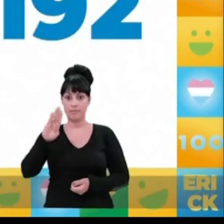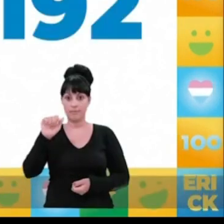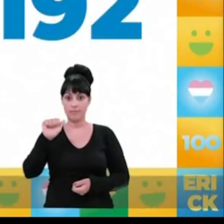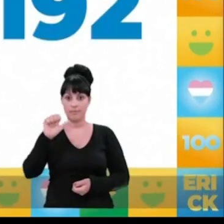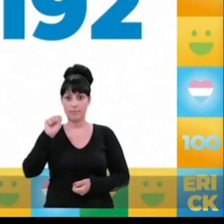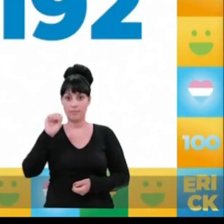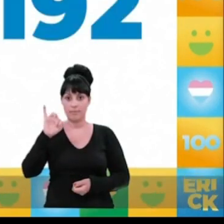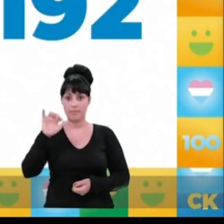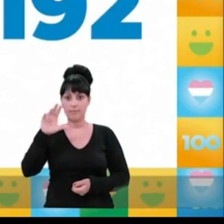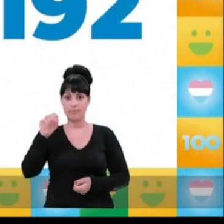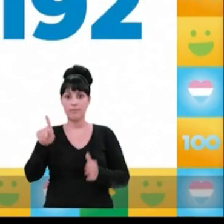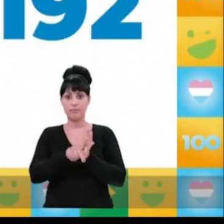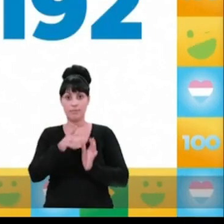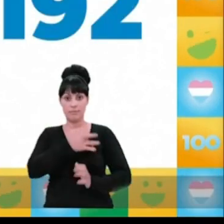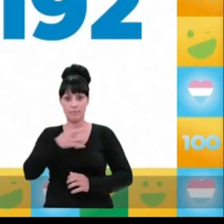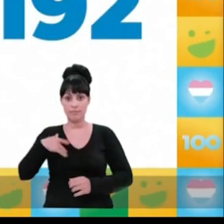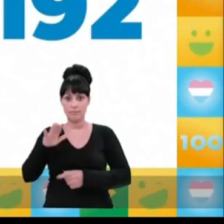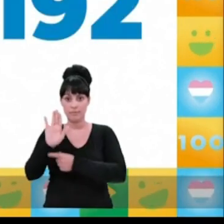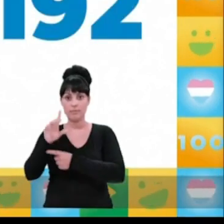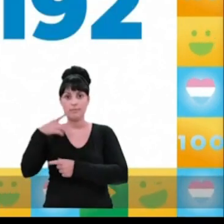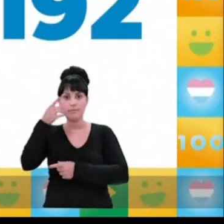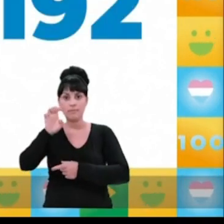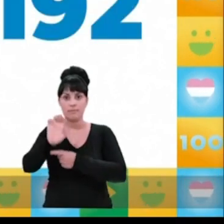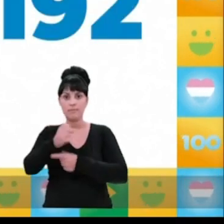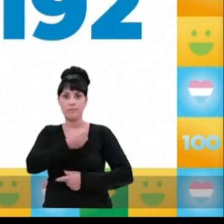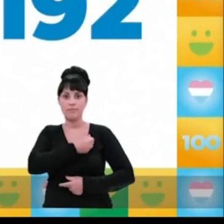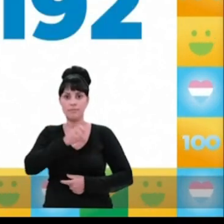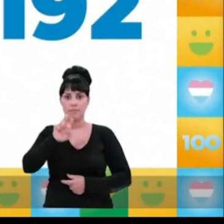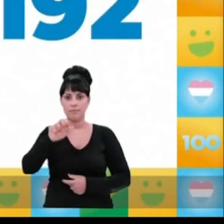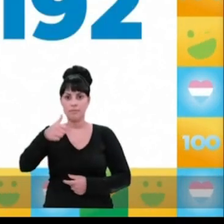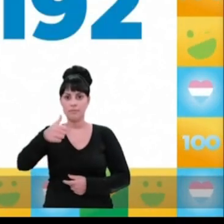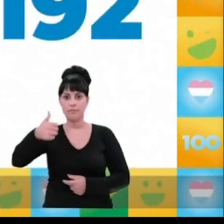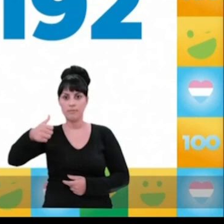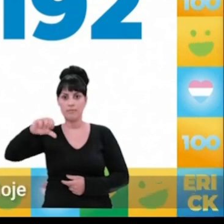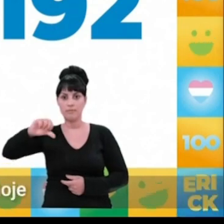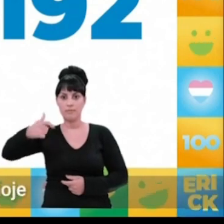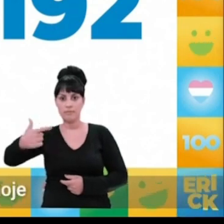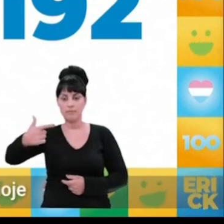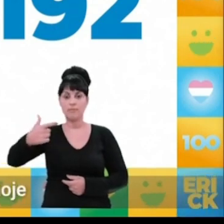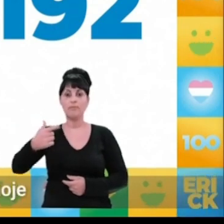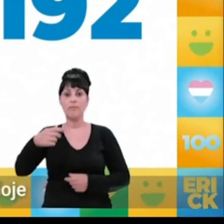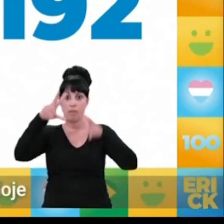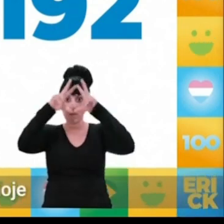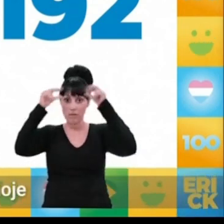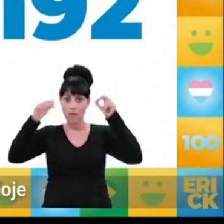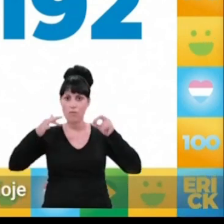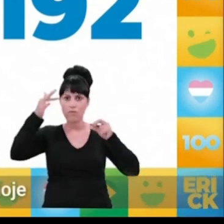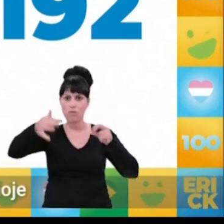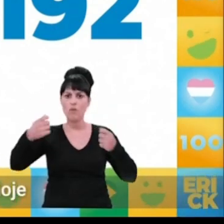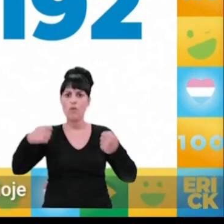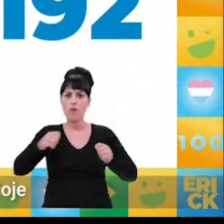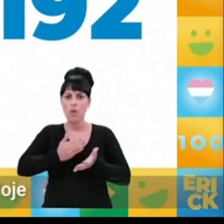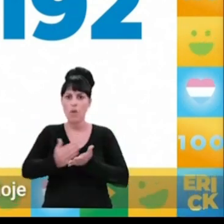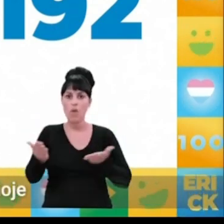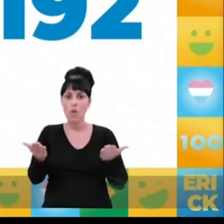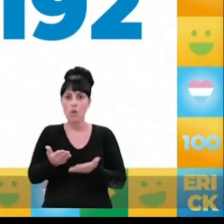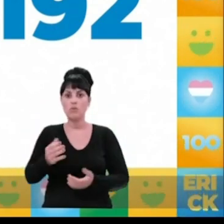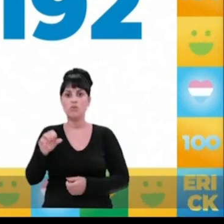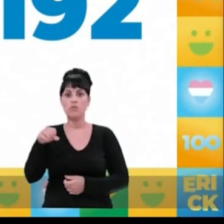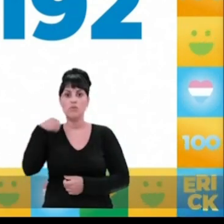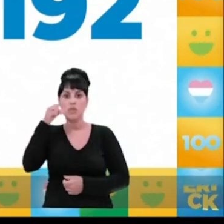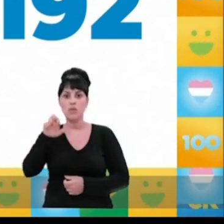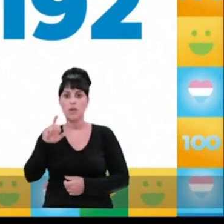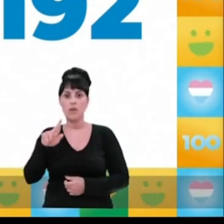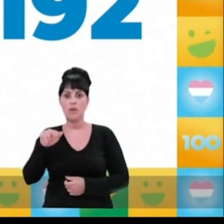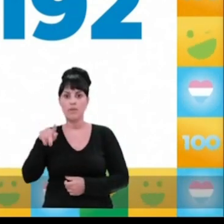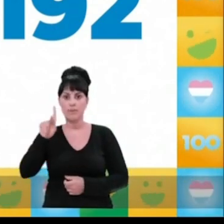Sou o Basílio da Saúde, candidato a deputado estadual, com o número 51-192. A enfermagem do futuro se constrói hoje. Para